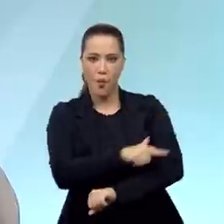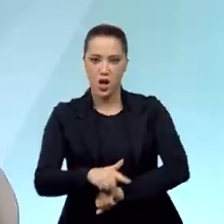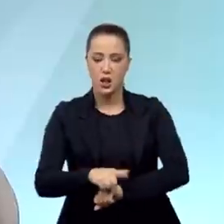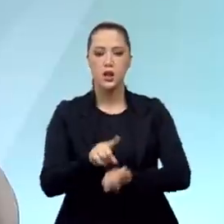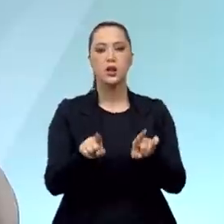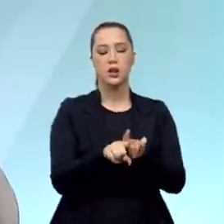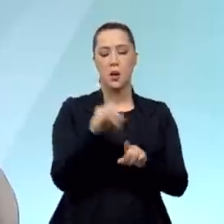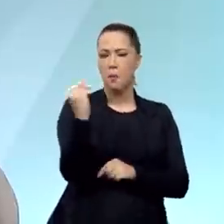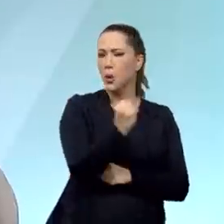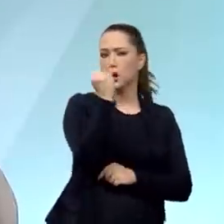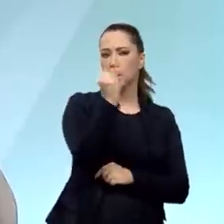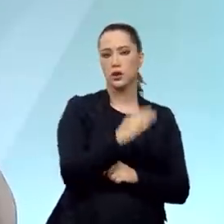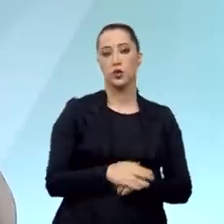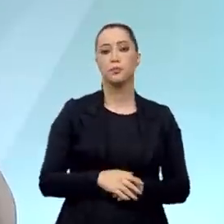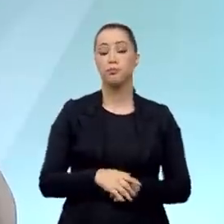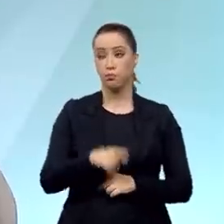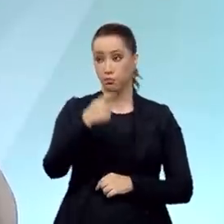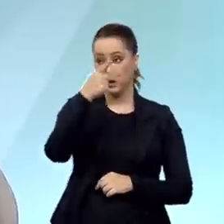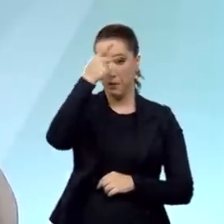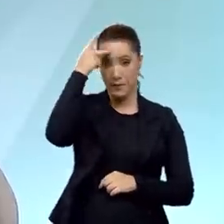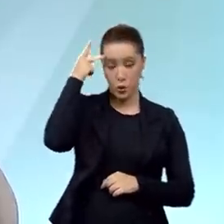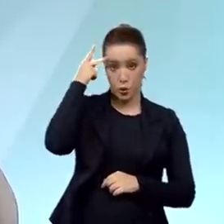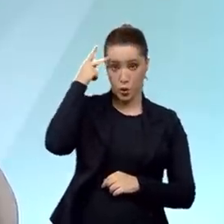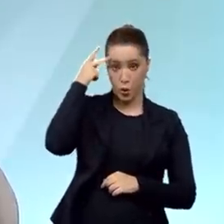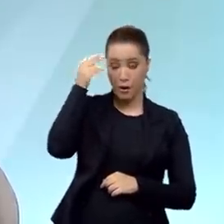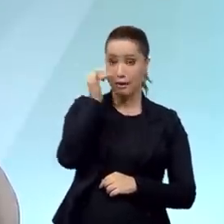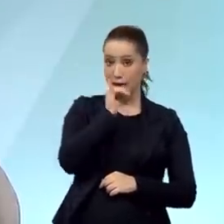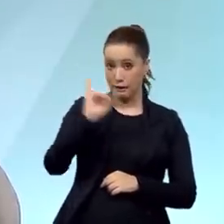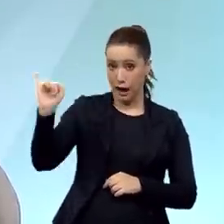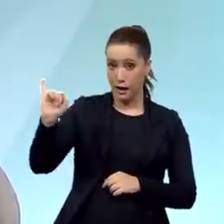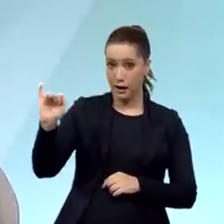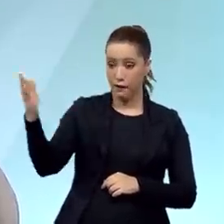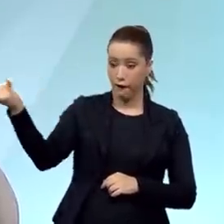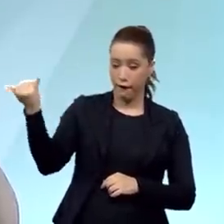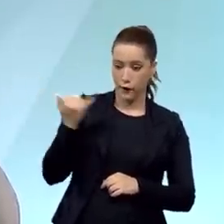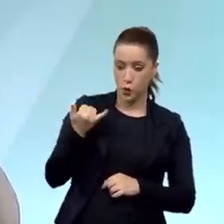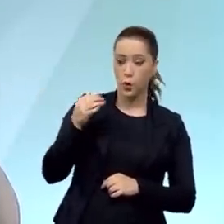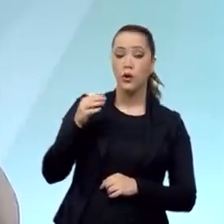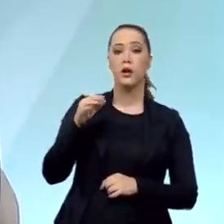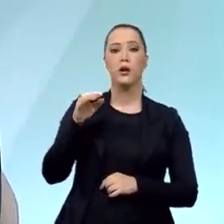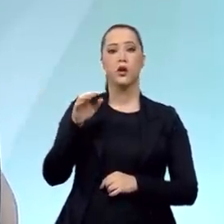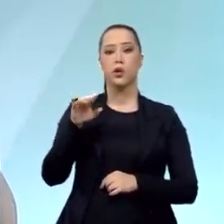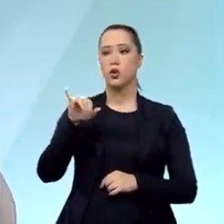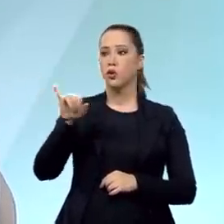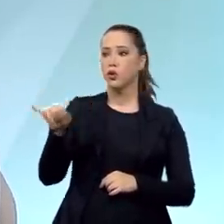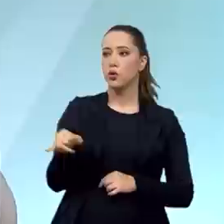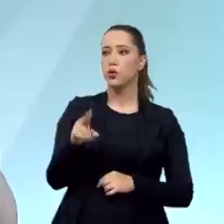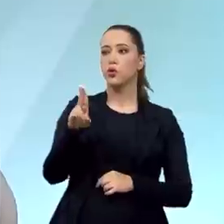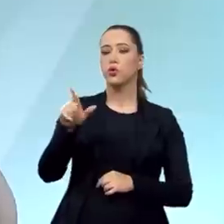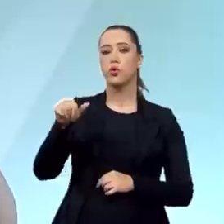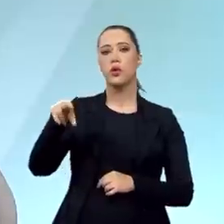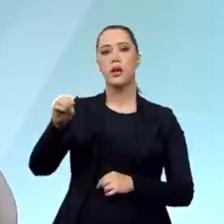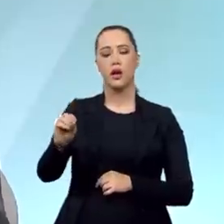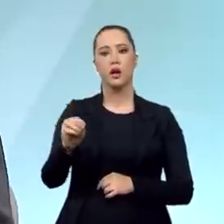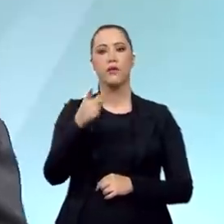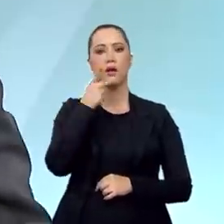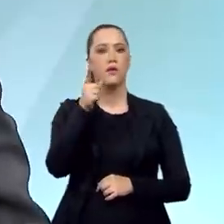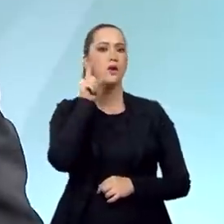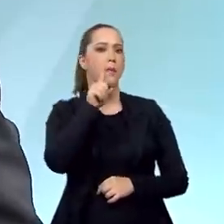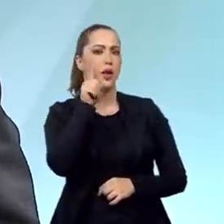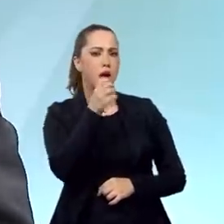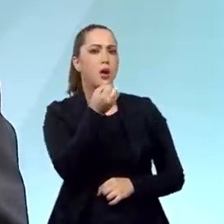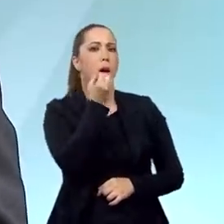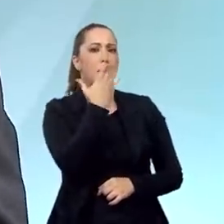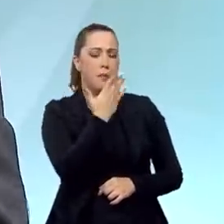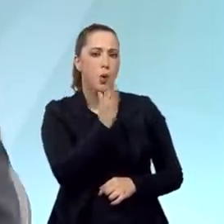italiano, de Giuliano Capelli, que o americano era bom de coração. Ele, quando passava, ele